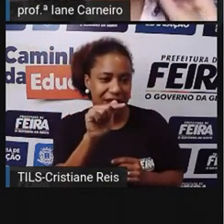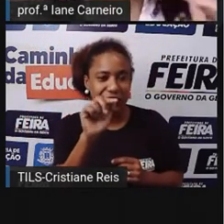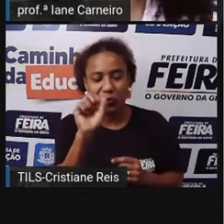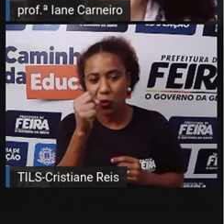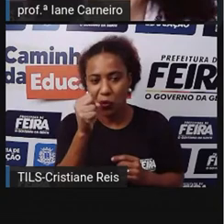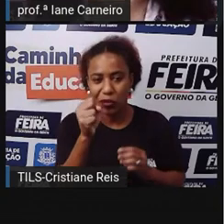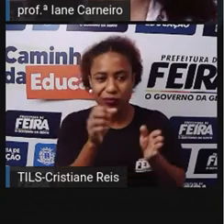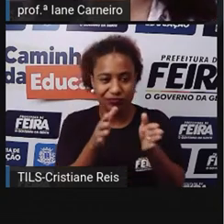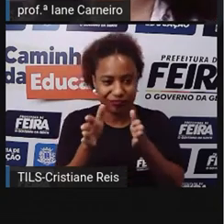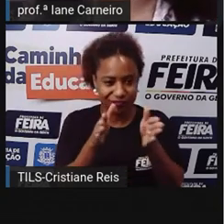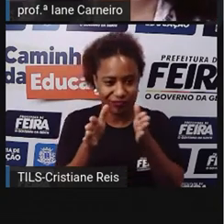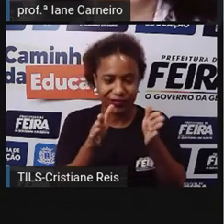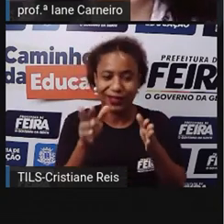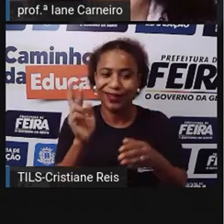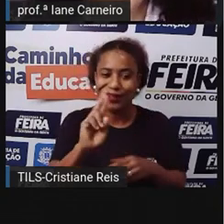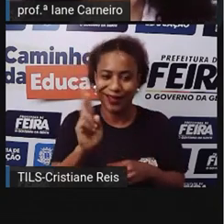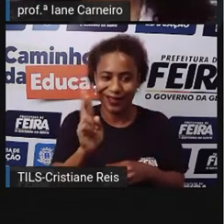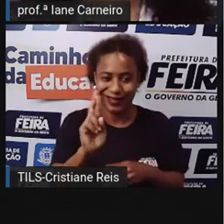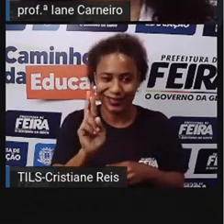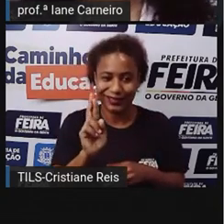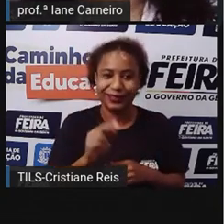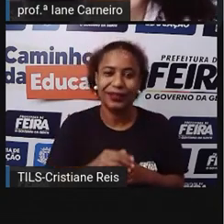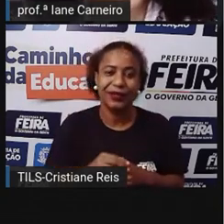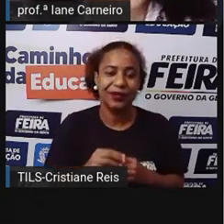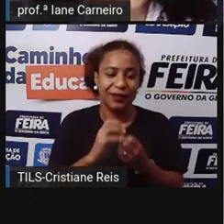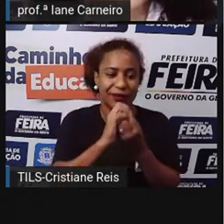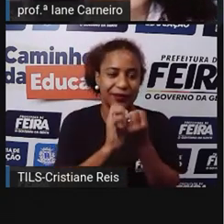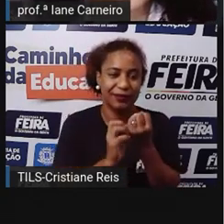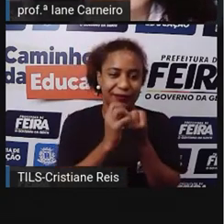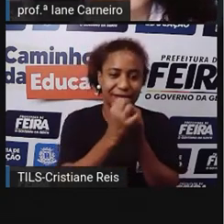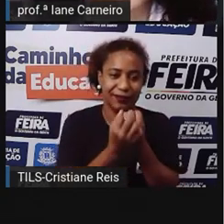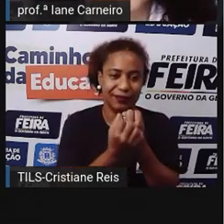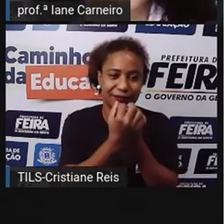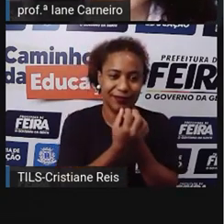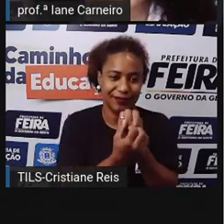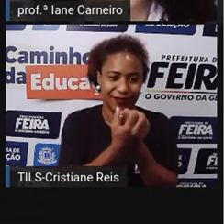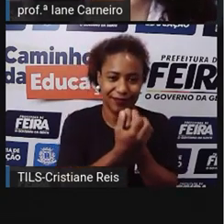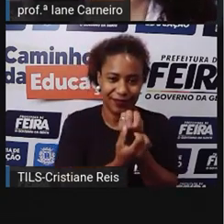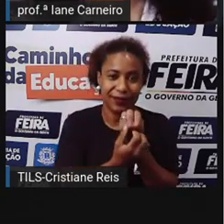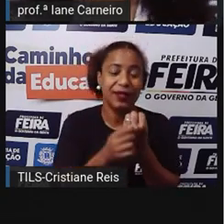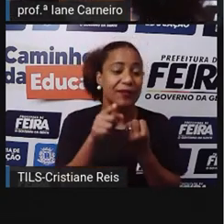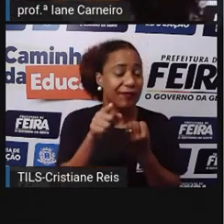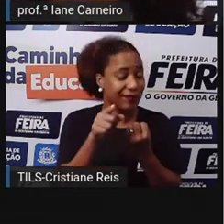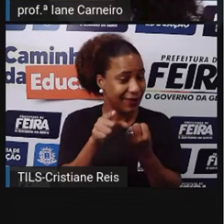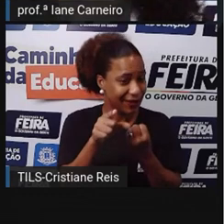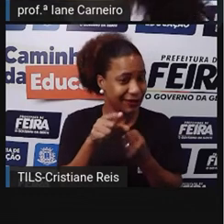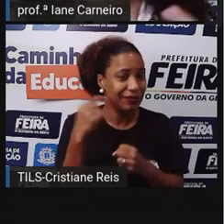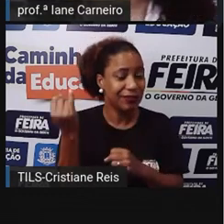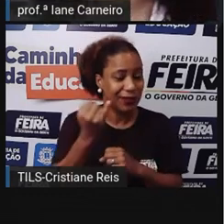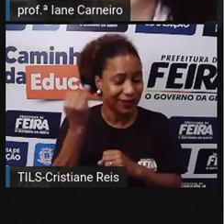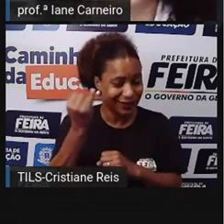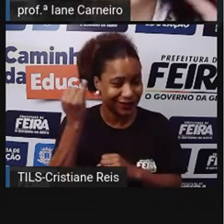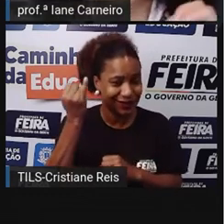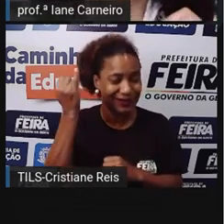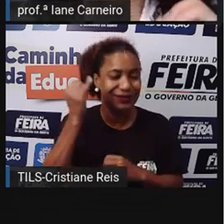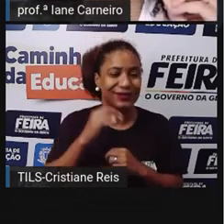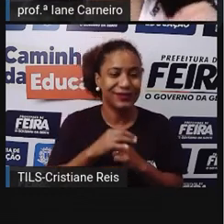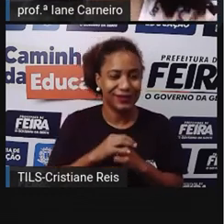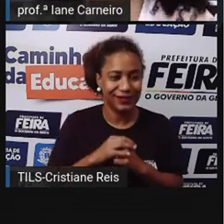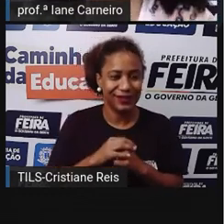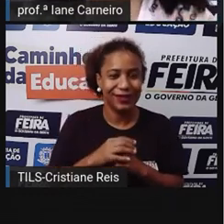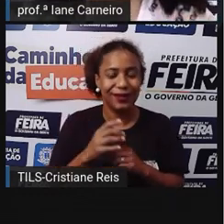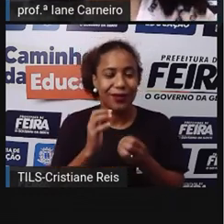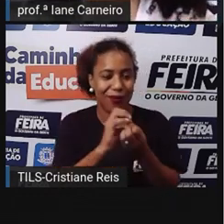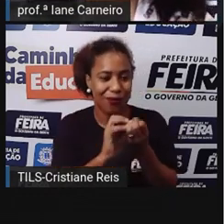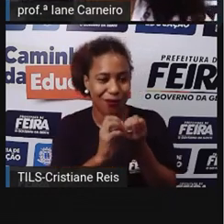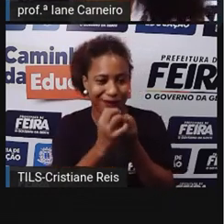margem Aí do preço O alho Ó pró Não colocou lá Na lista De ingredientes Mas é importante O alho A cebola E aqui a gente já